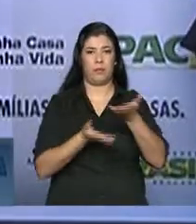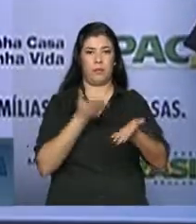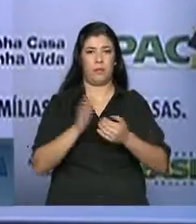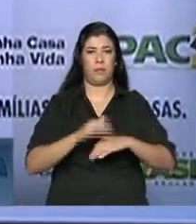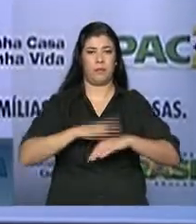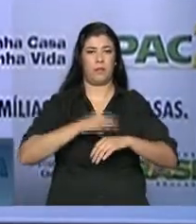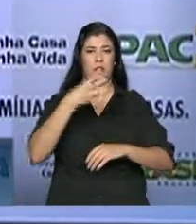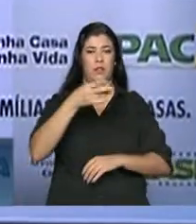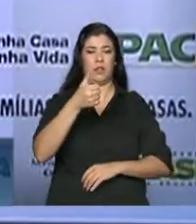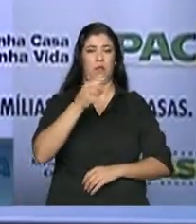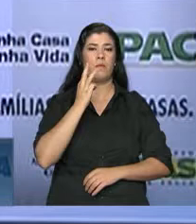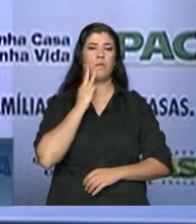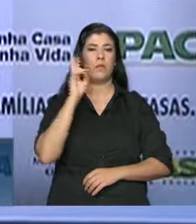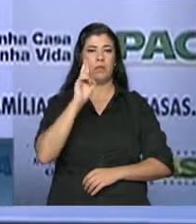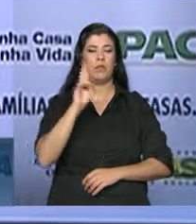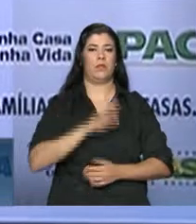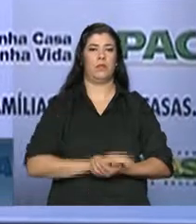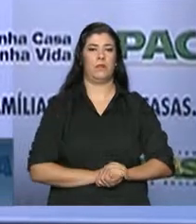na obra.